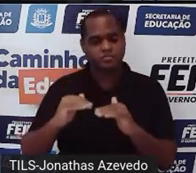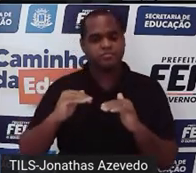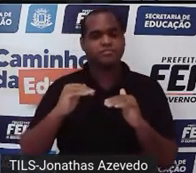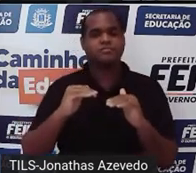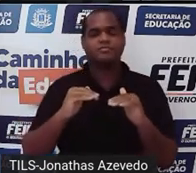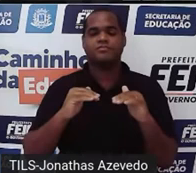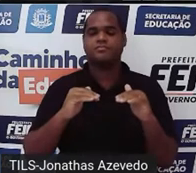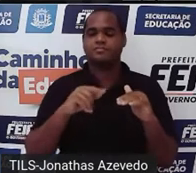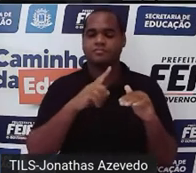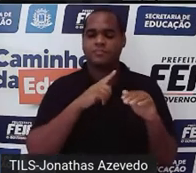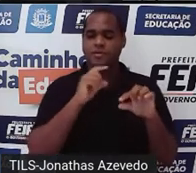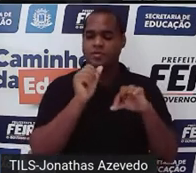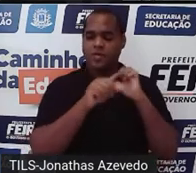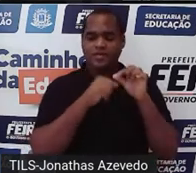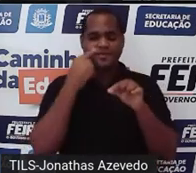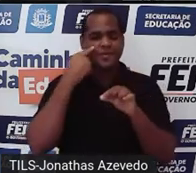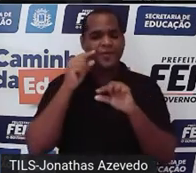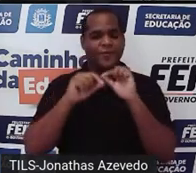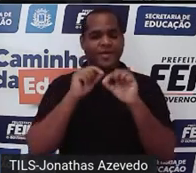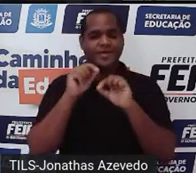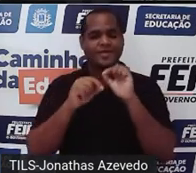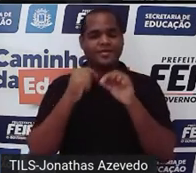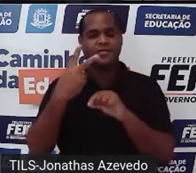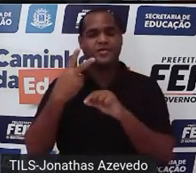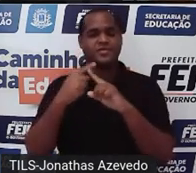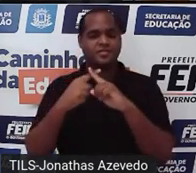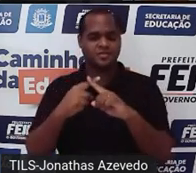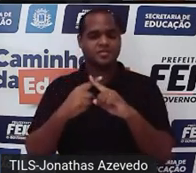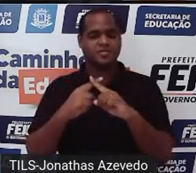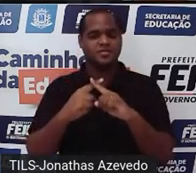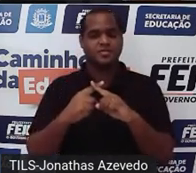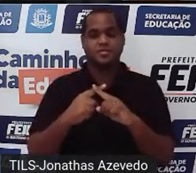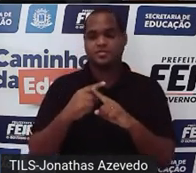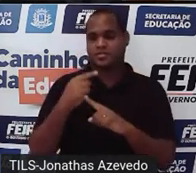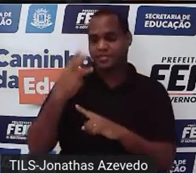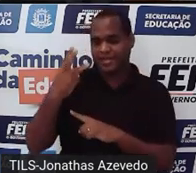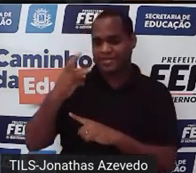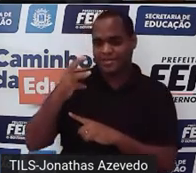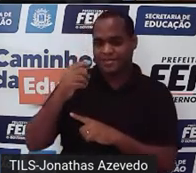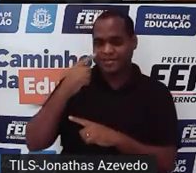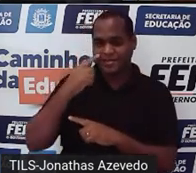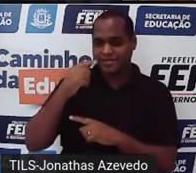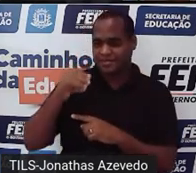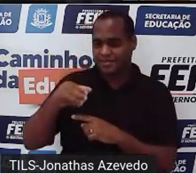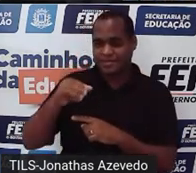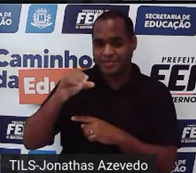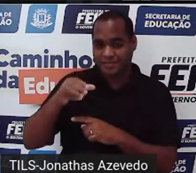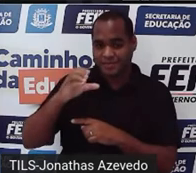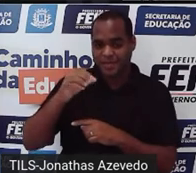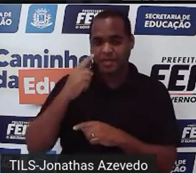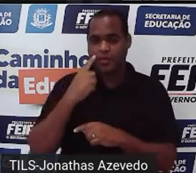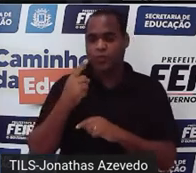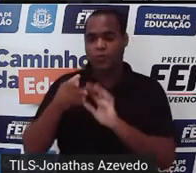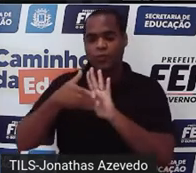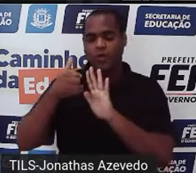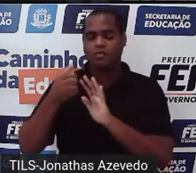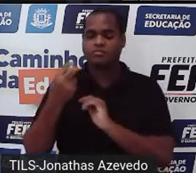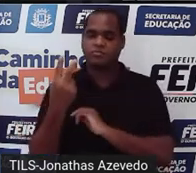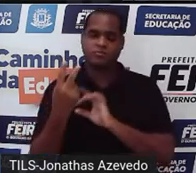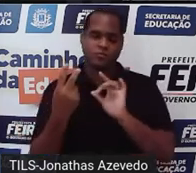2x, tá? Então, imagine assim, 3 xícaras, eu tiro 1, só sobra 2 xícaras, tá?